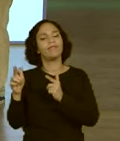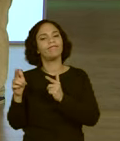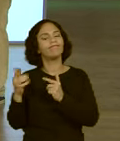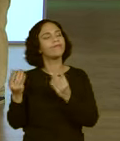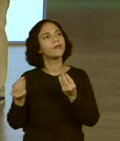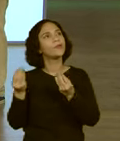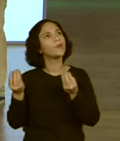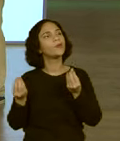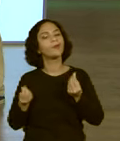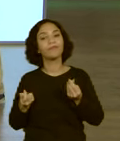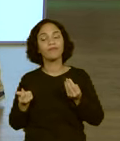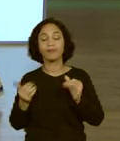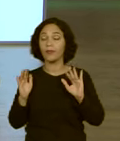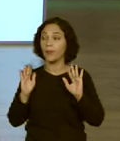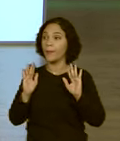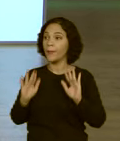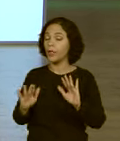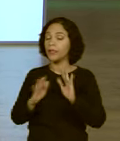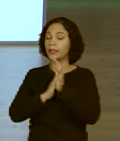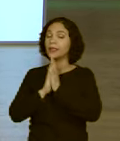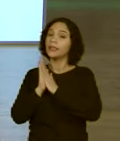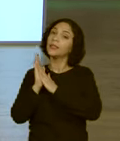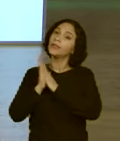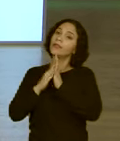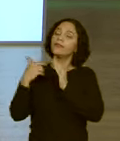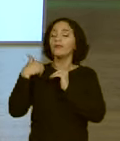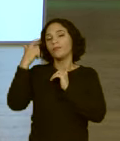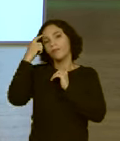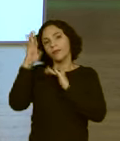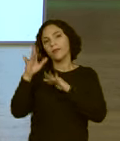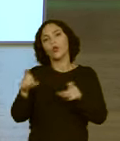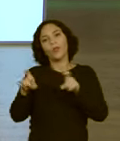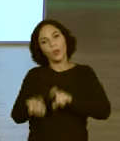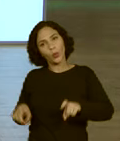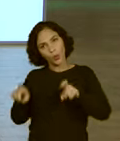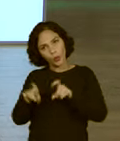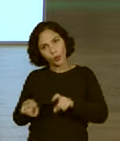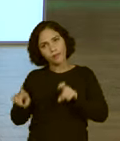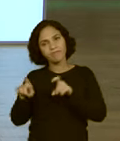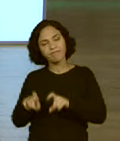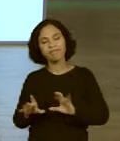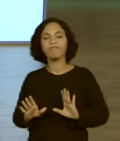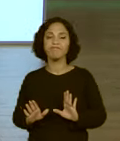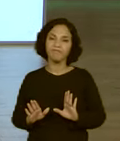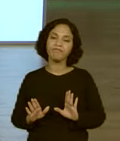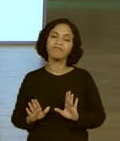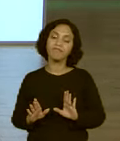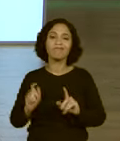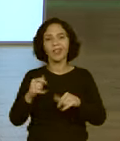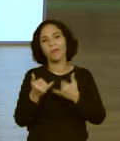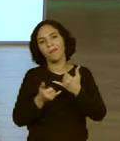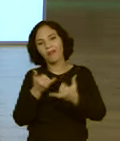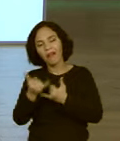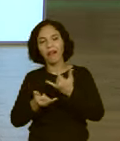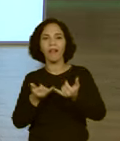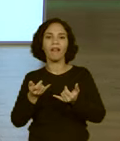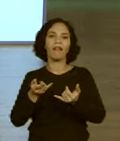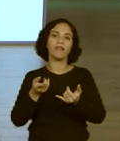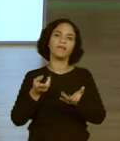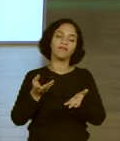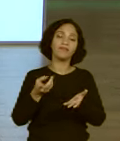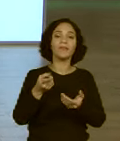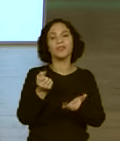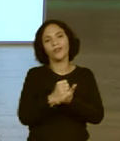e diversão? Bom, vou pensar aqui. O computador, dá para a gente assistir um filme, para gente jogar. brincar, para jogar?